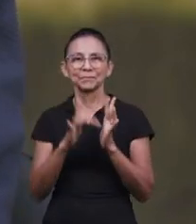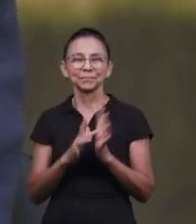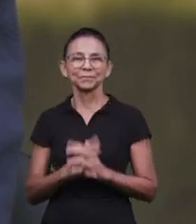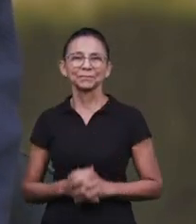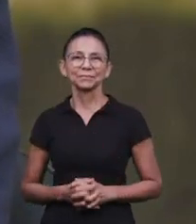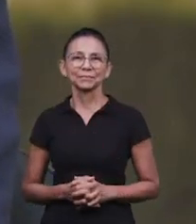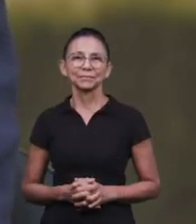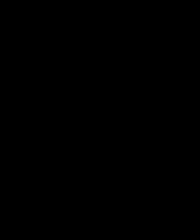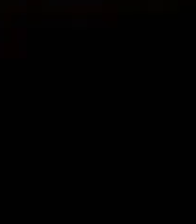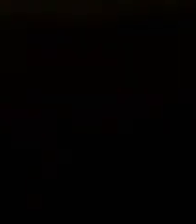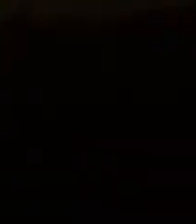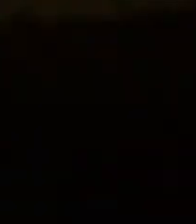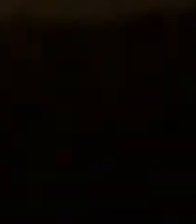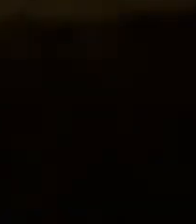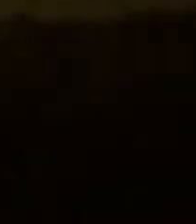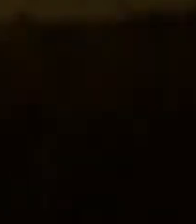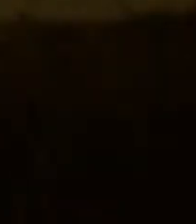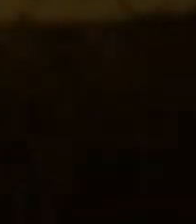abençoe. A paz do Senhor.